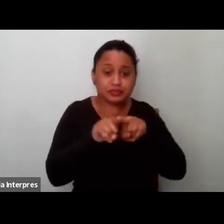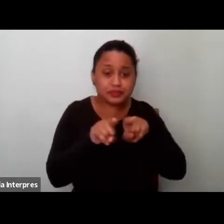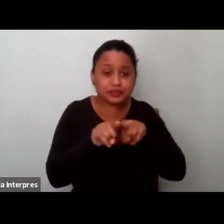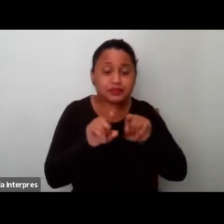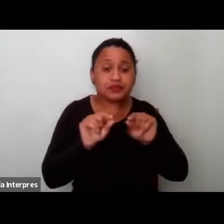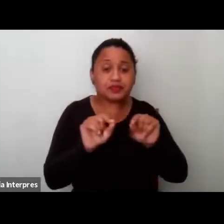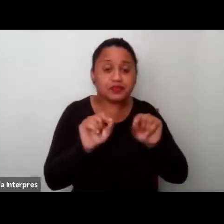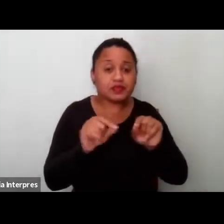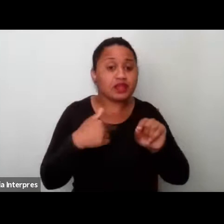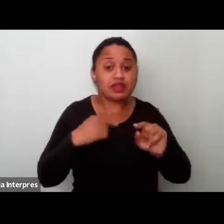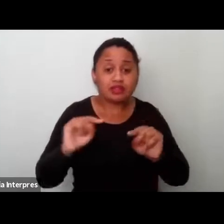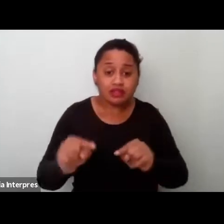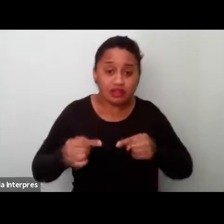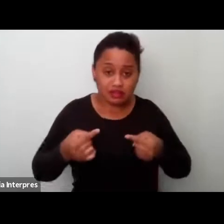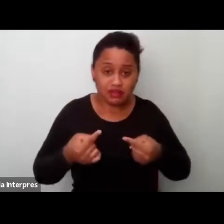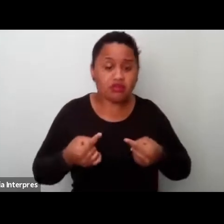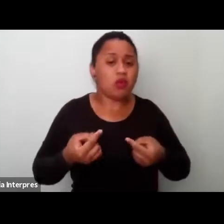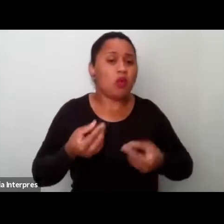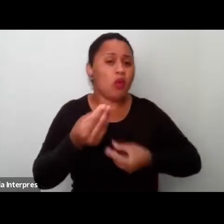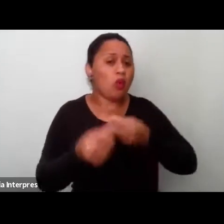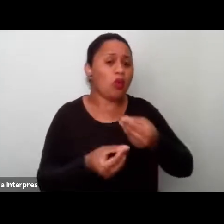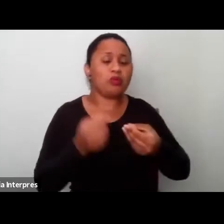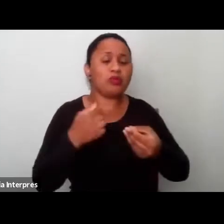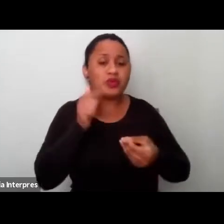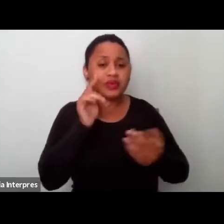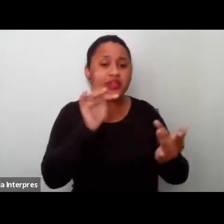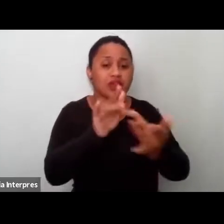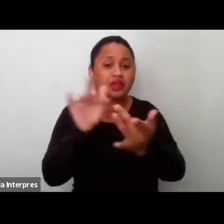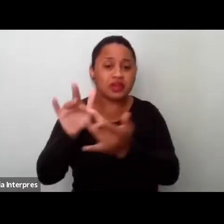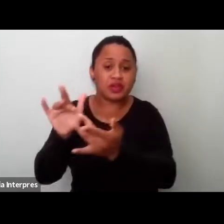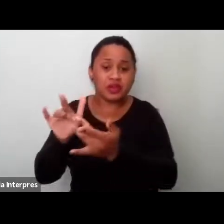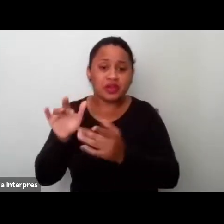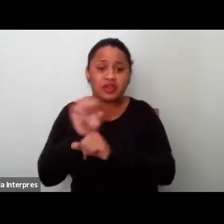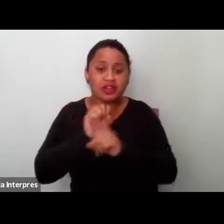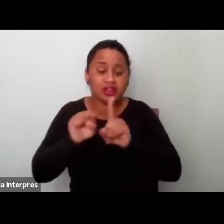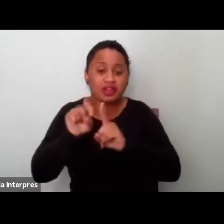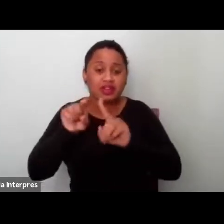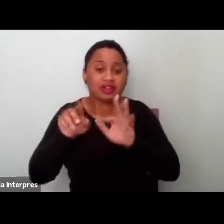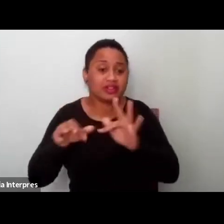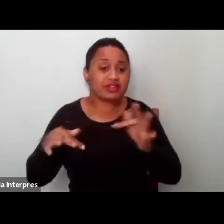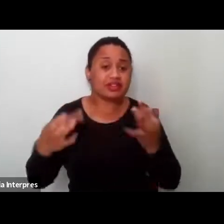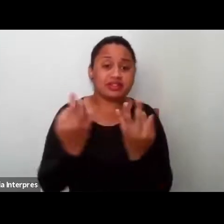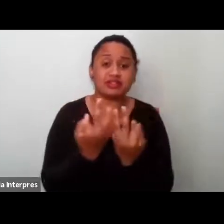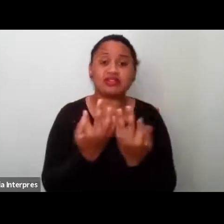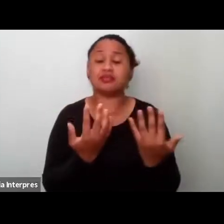desafio de como refazer esse contato social com as famílias que talvez para nós